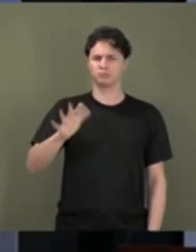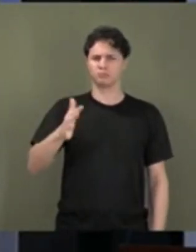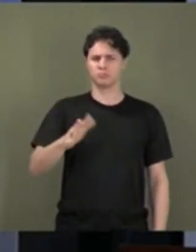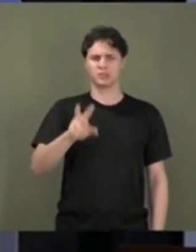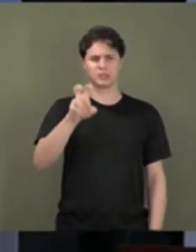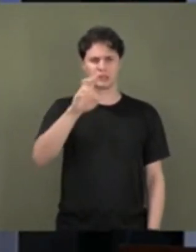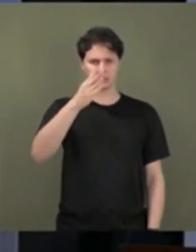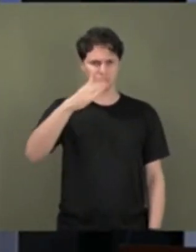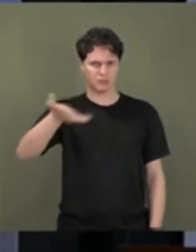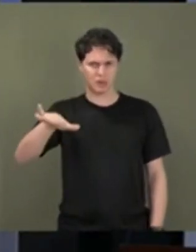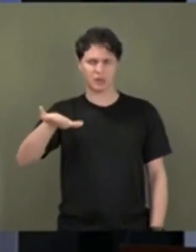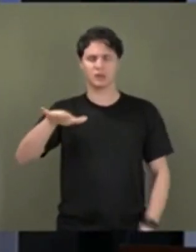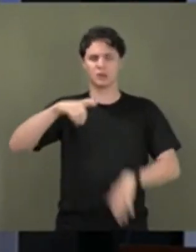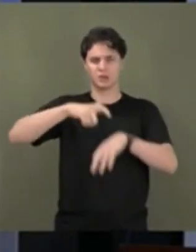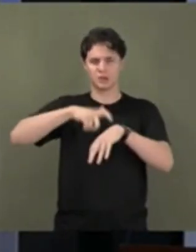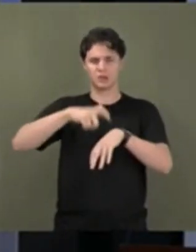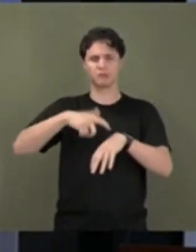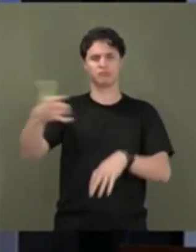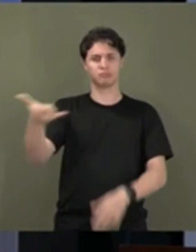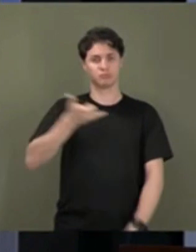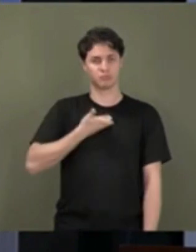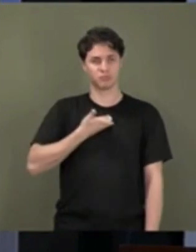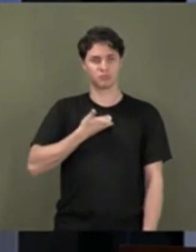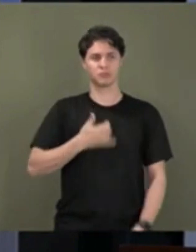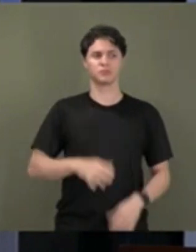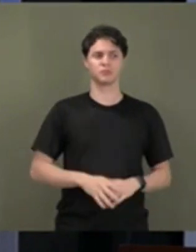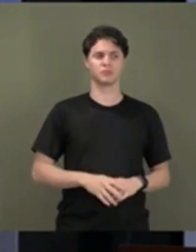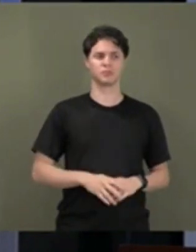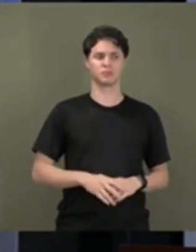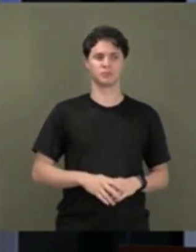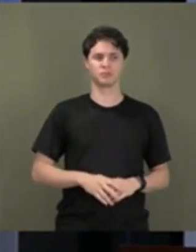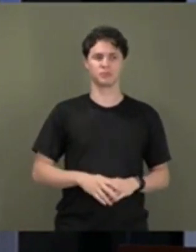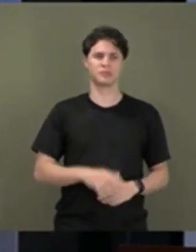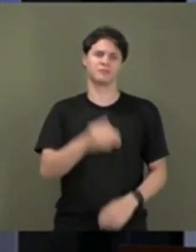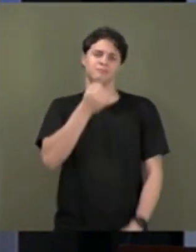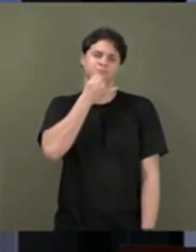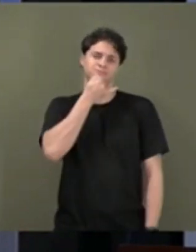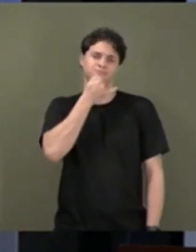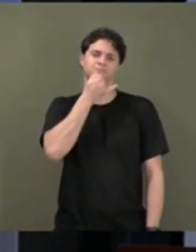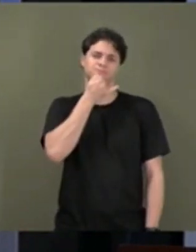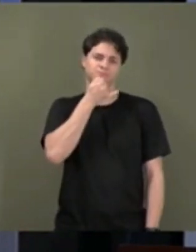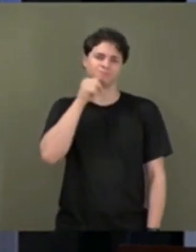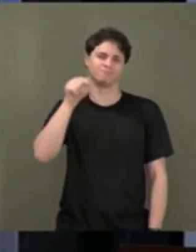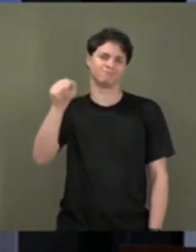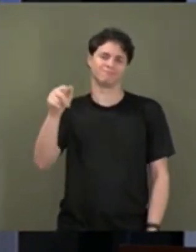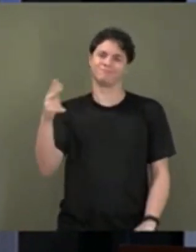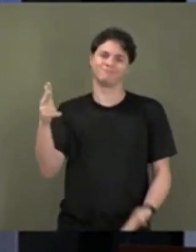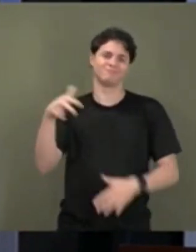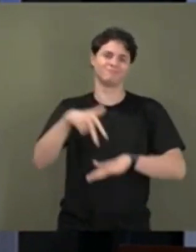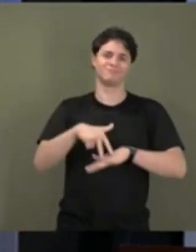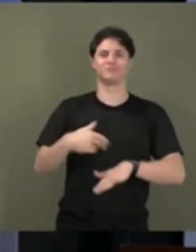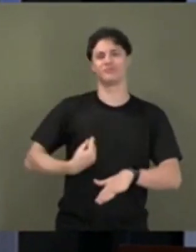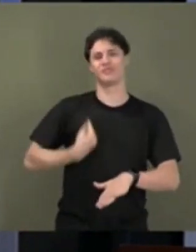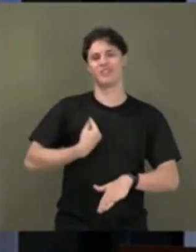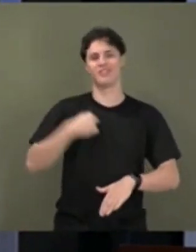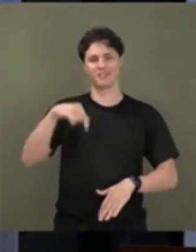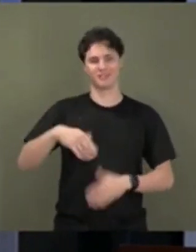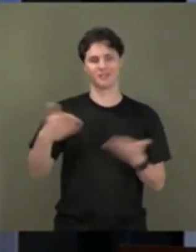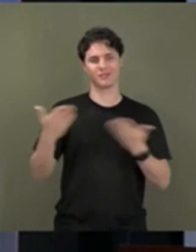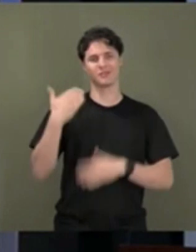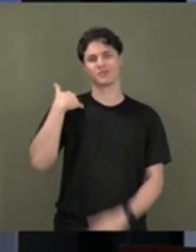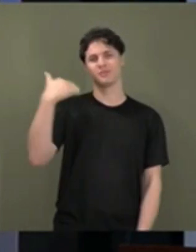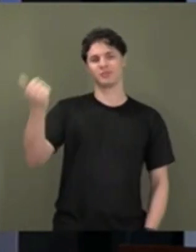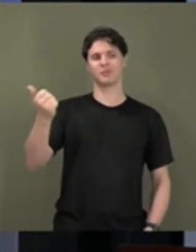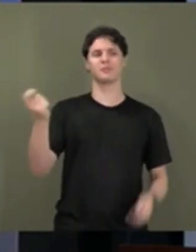5h30, eu fui comunicado da tristeza que ele estava em não poder estar presente. E eu fui convocado